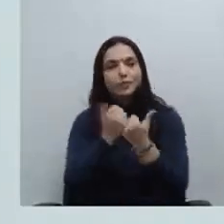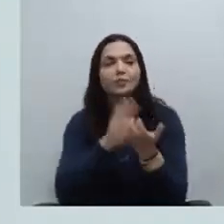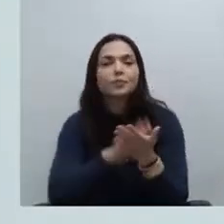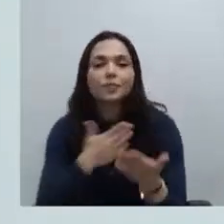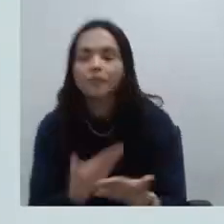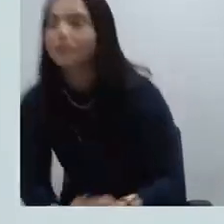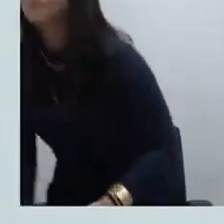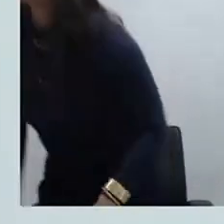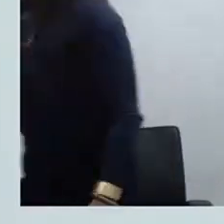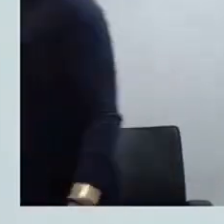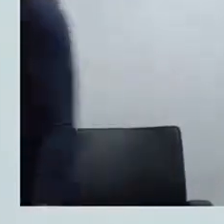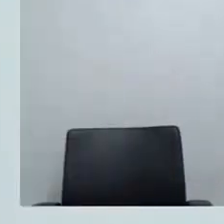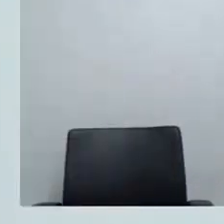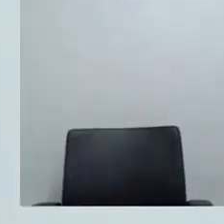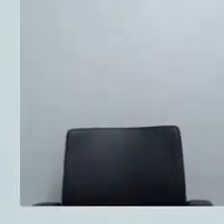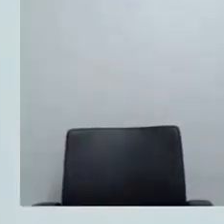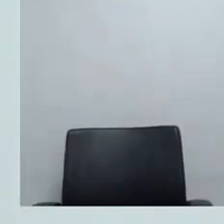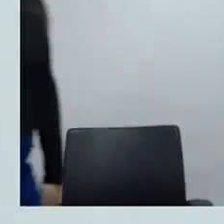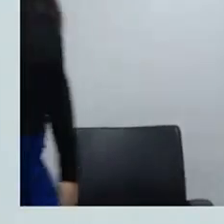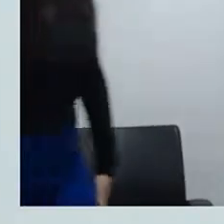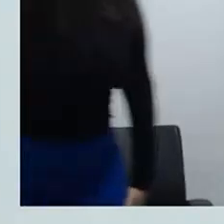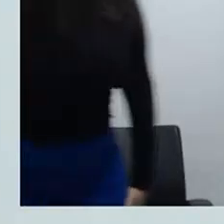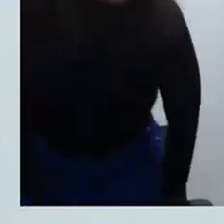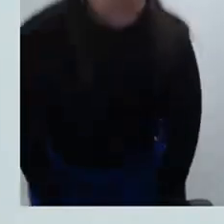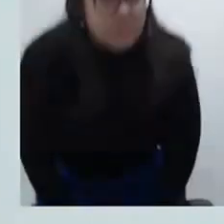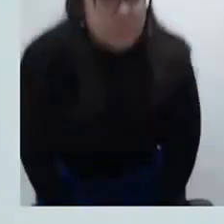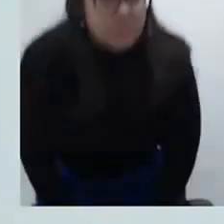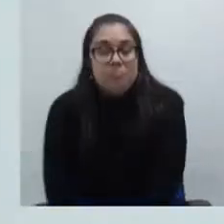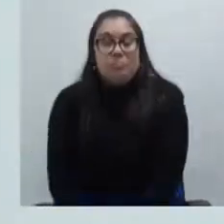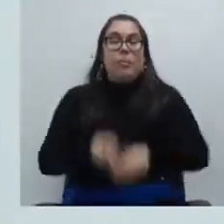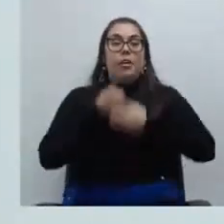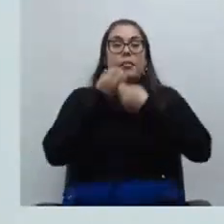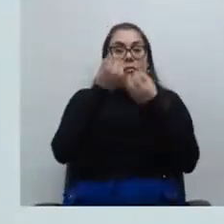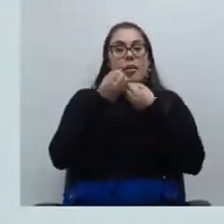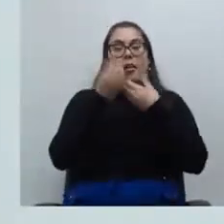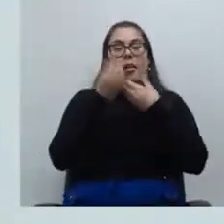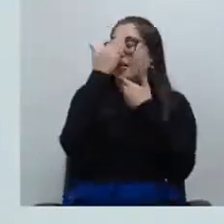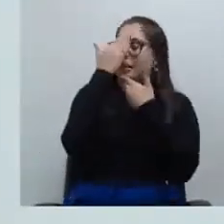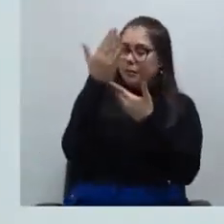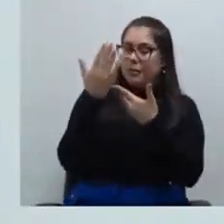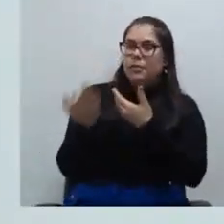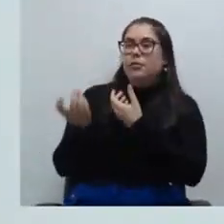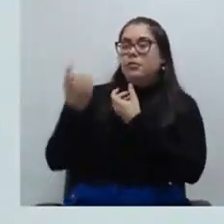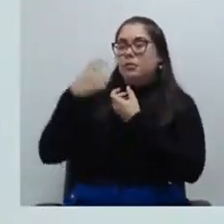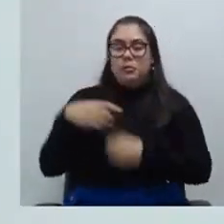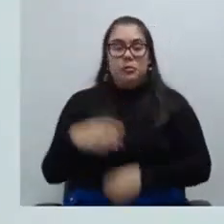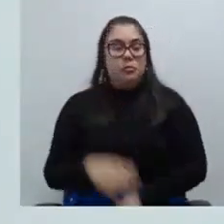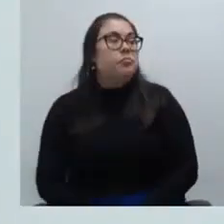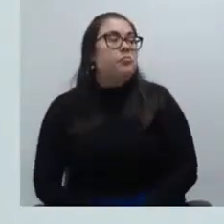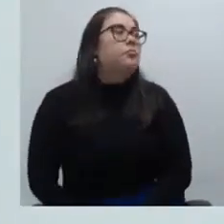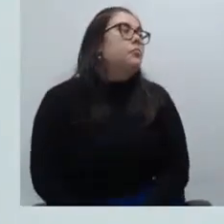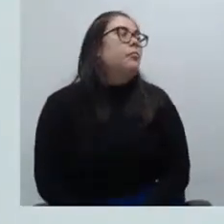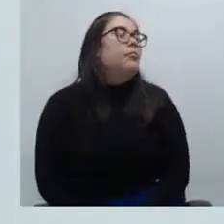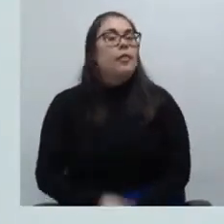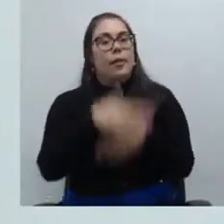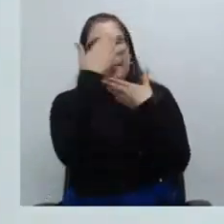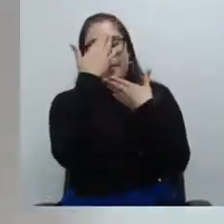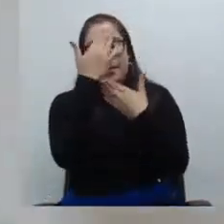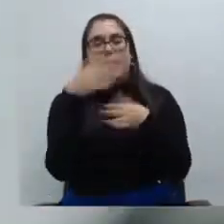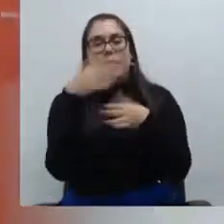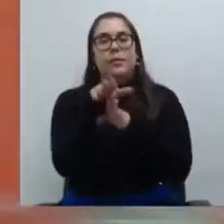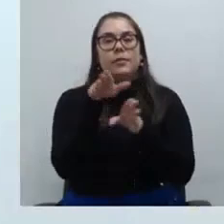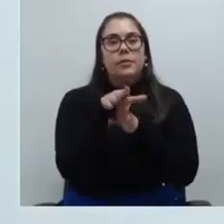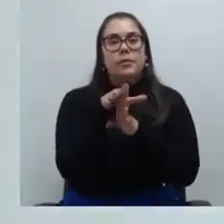eram essas as considerações então que eu tinha para fazer nessa sessão agradeço e devolvo a palavra obrigado Obrigada